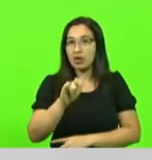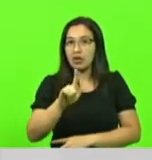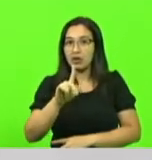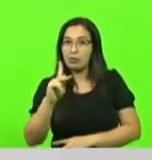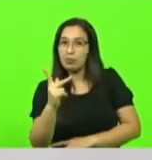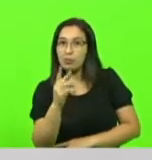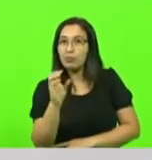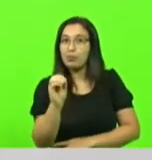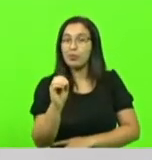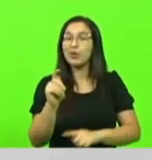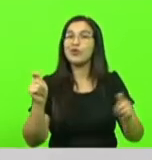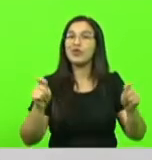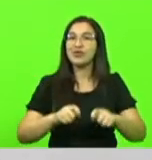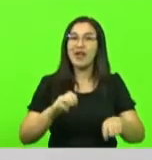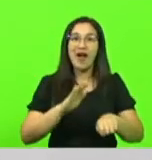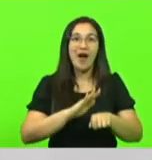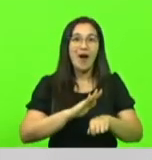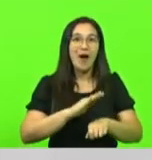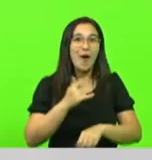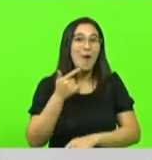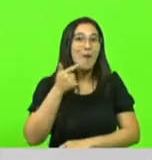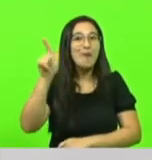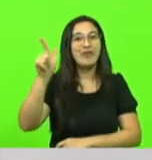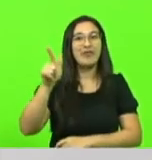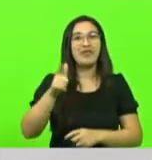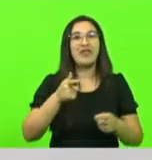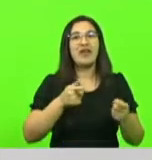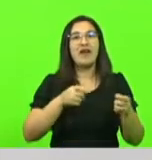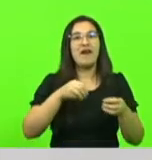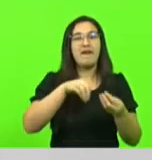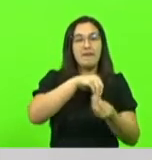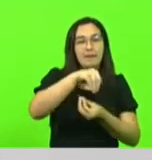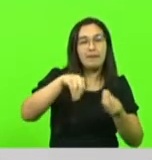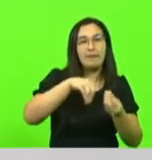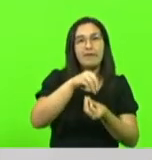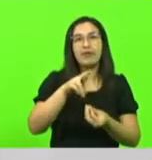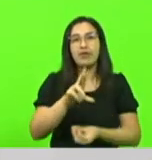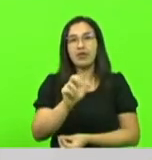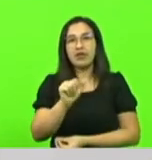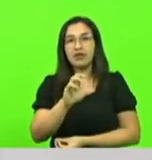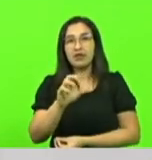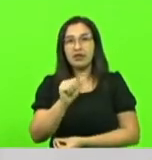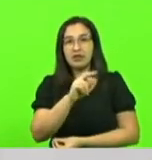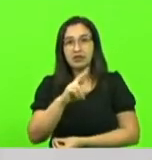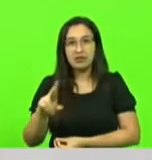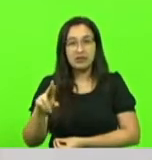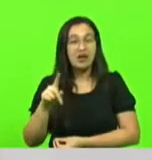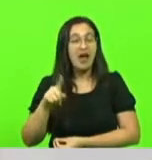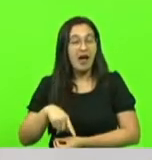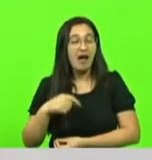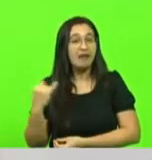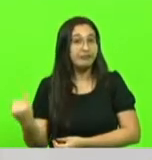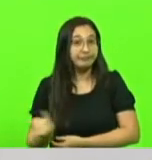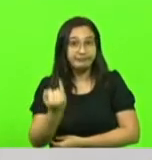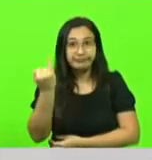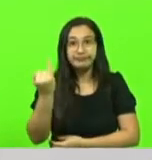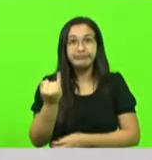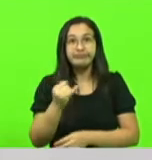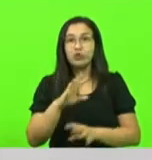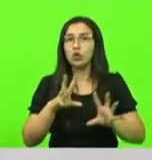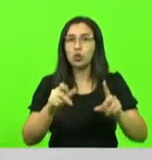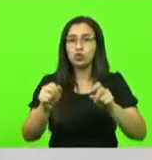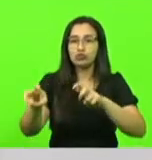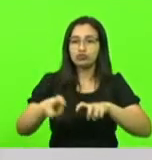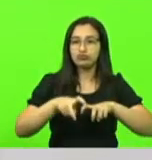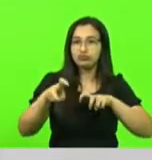oferta de cereais para a fabricação de ração, que é muito importante para as nossas cooperativas e a agroindústria de Santa